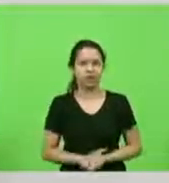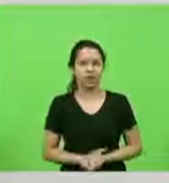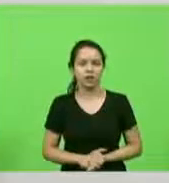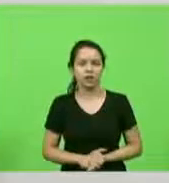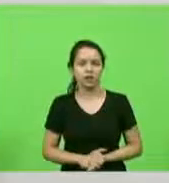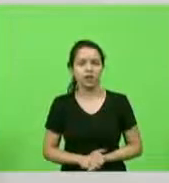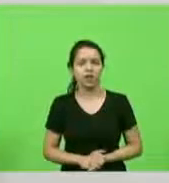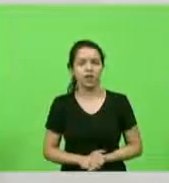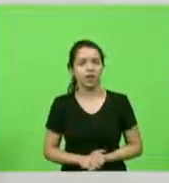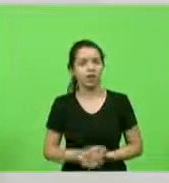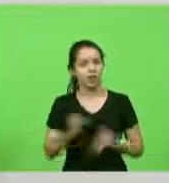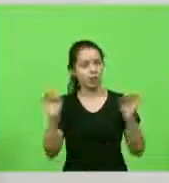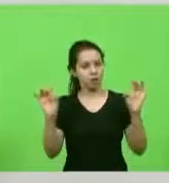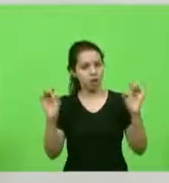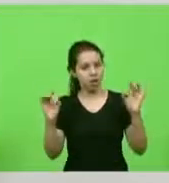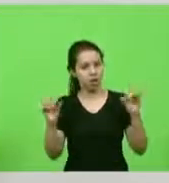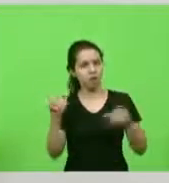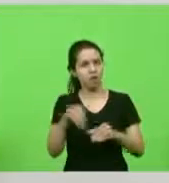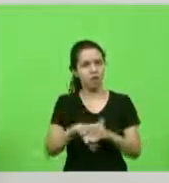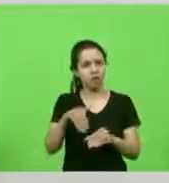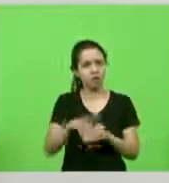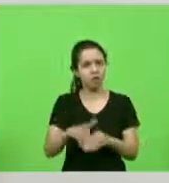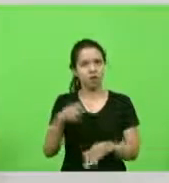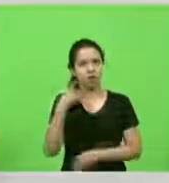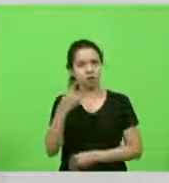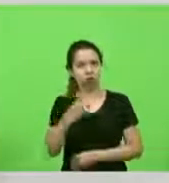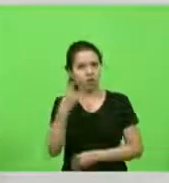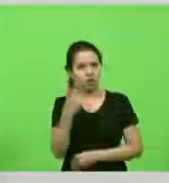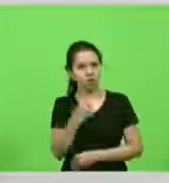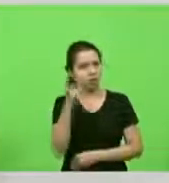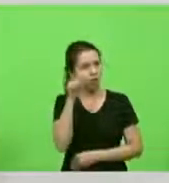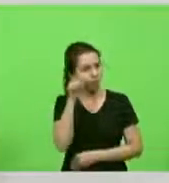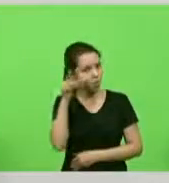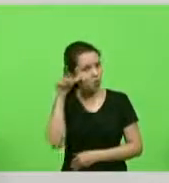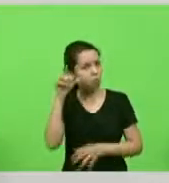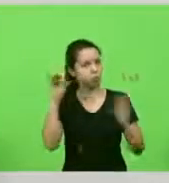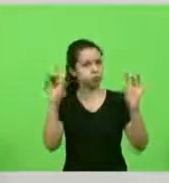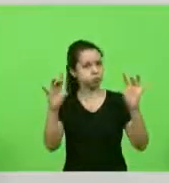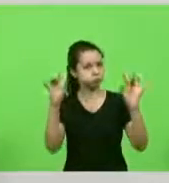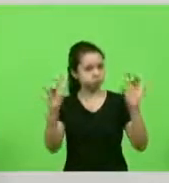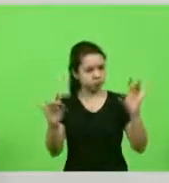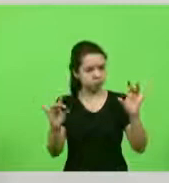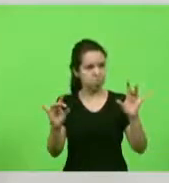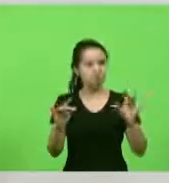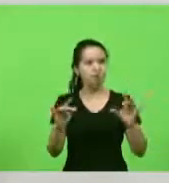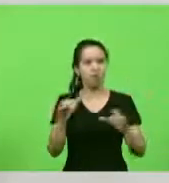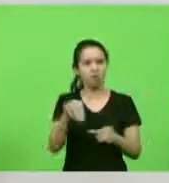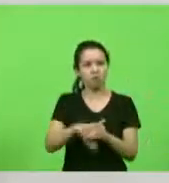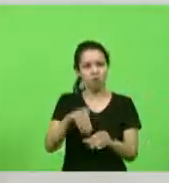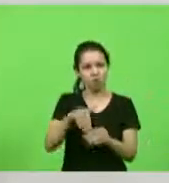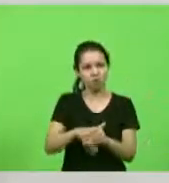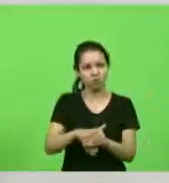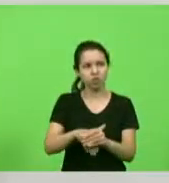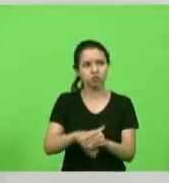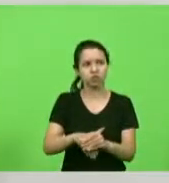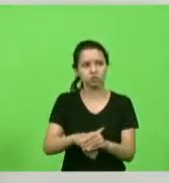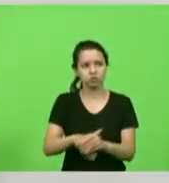brilhante voto do deputado Laércio Schultz extraordinário voto do deputado Laércio Schultz corajoso